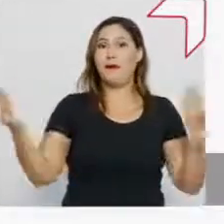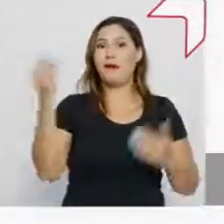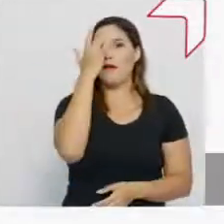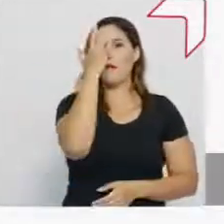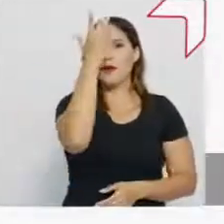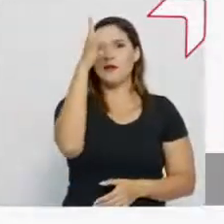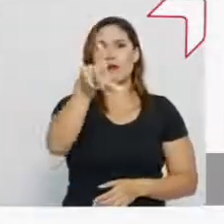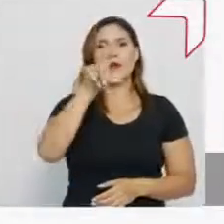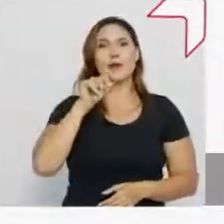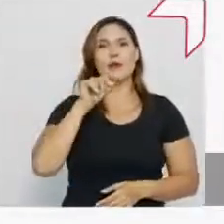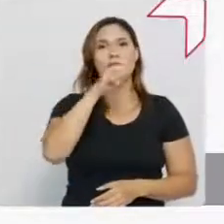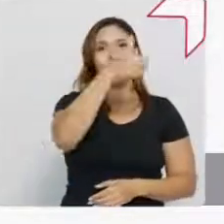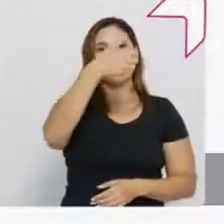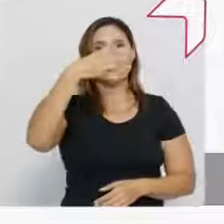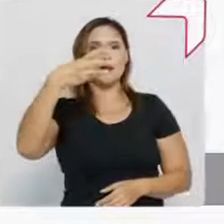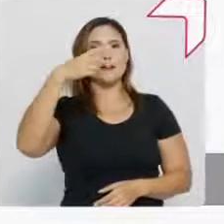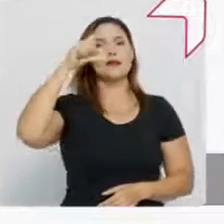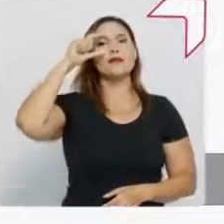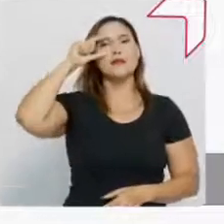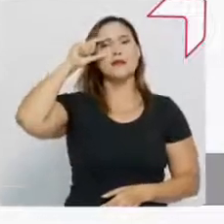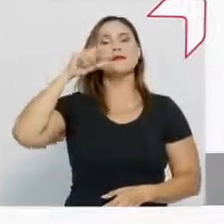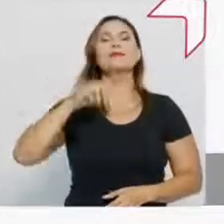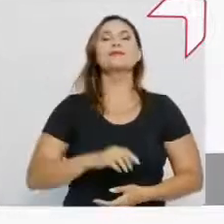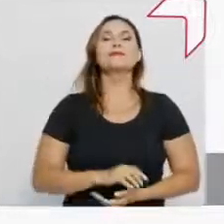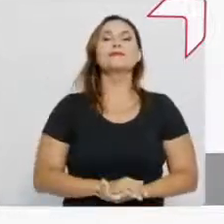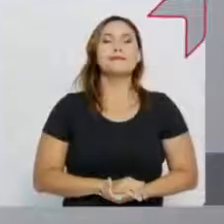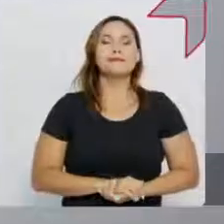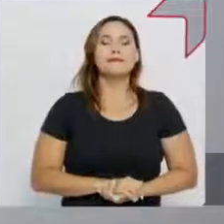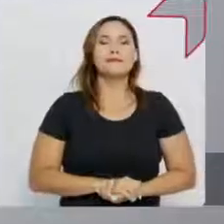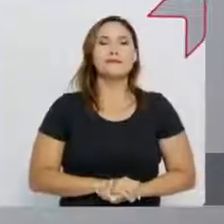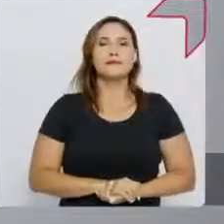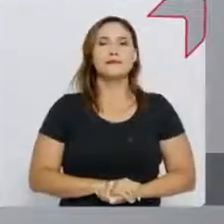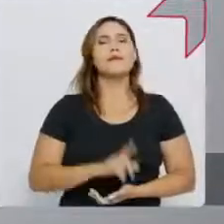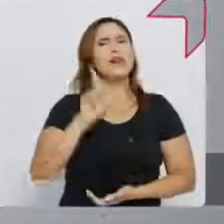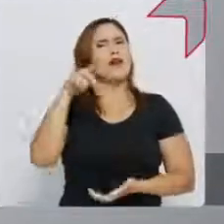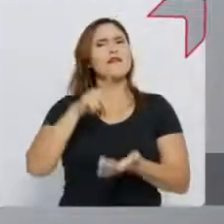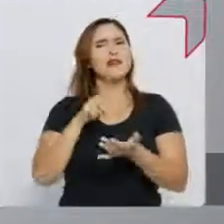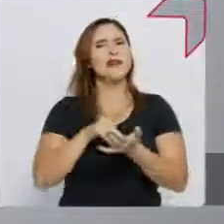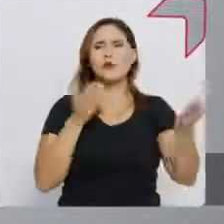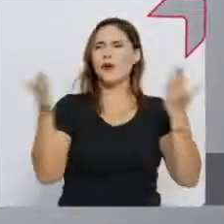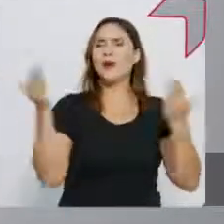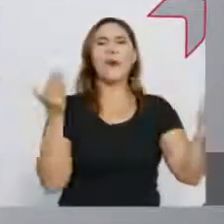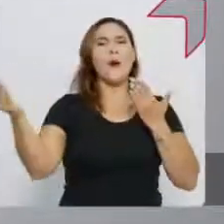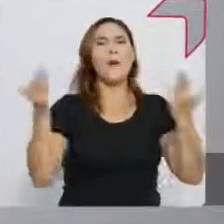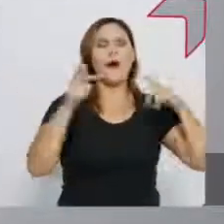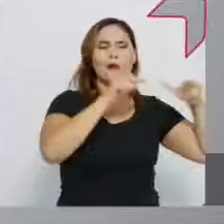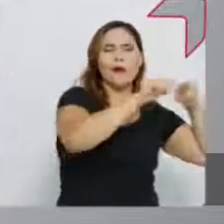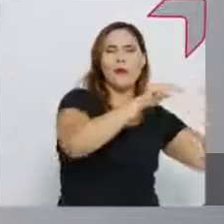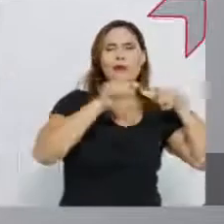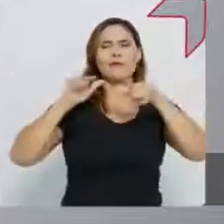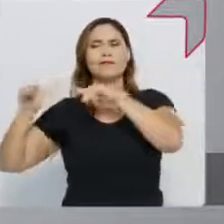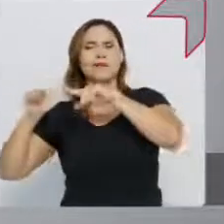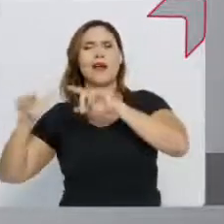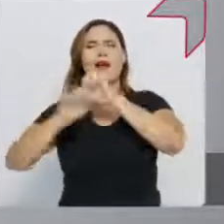fica mais fácil decidir. É 13. É Zé. É. Quando a gente compara as realizações de cada um, fica